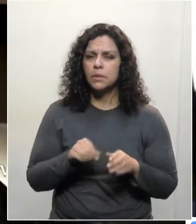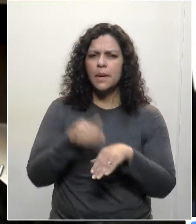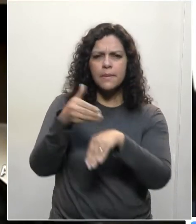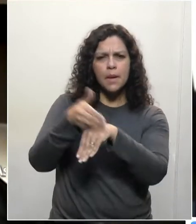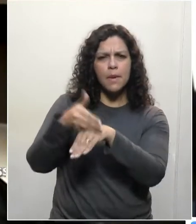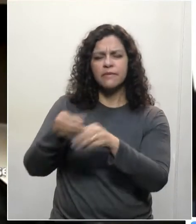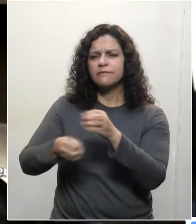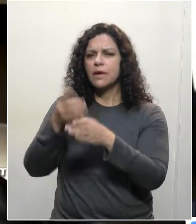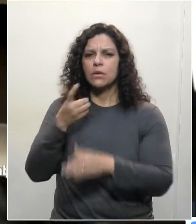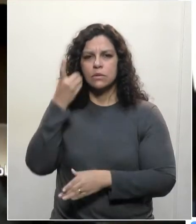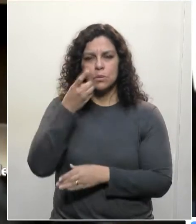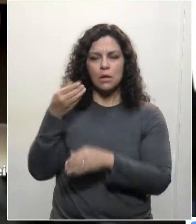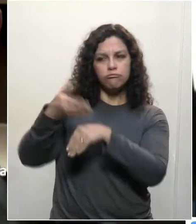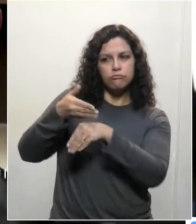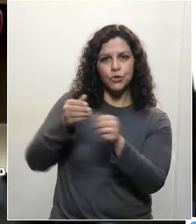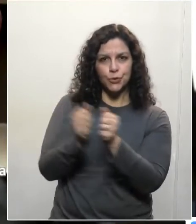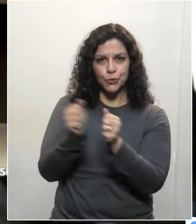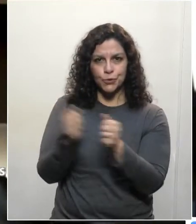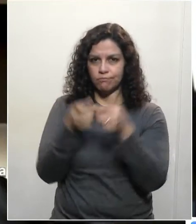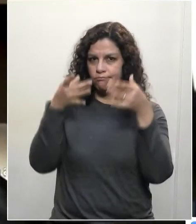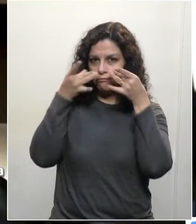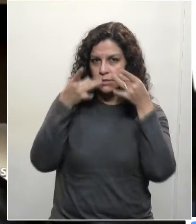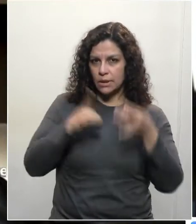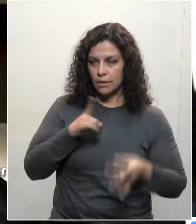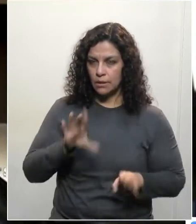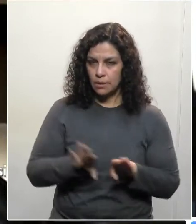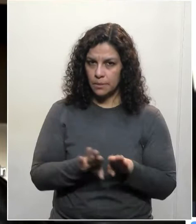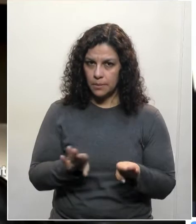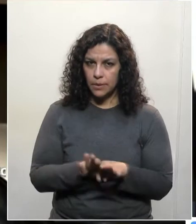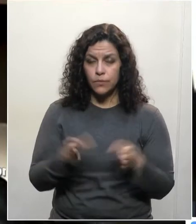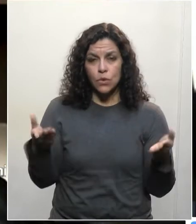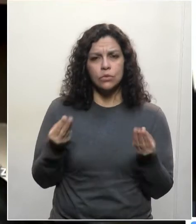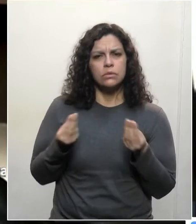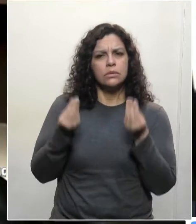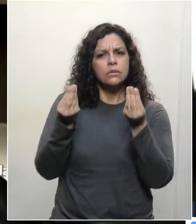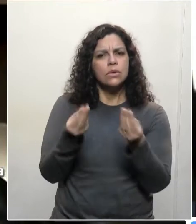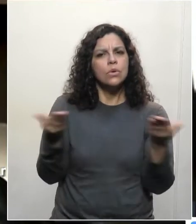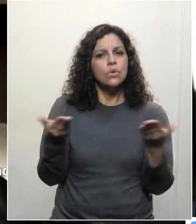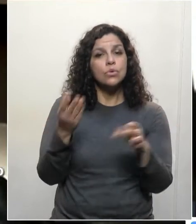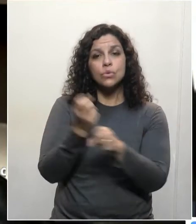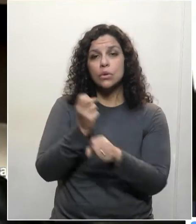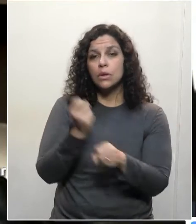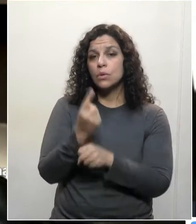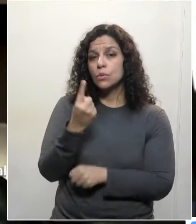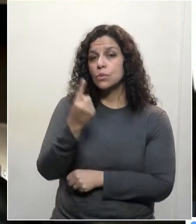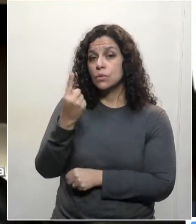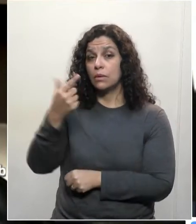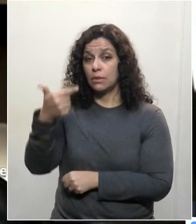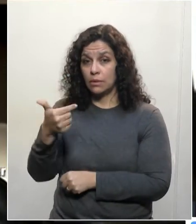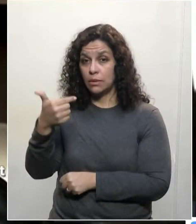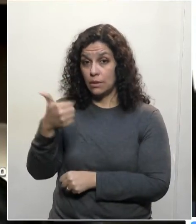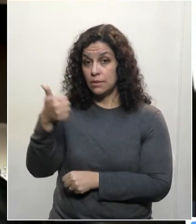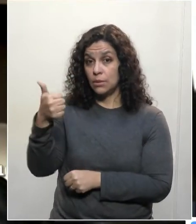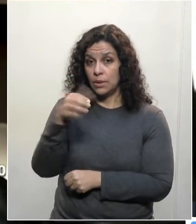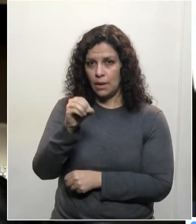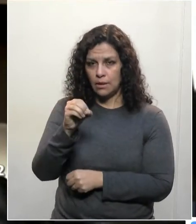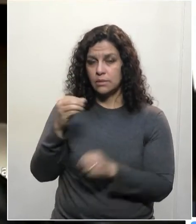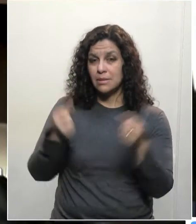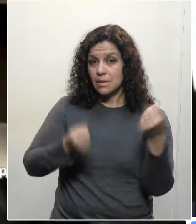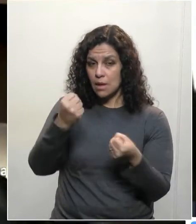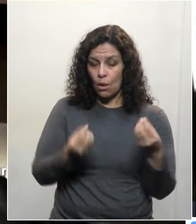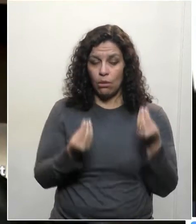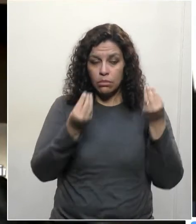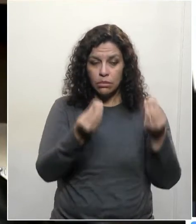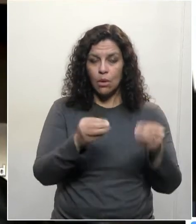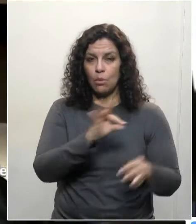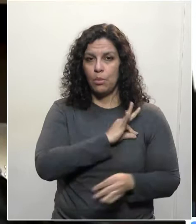vários deputados que lá se encontravam presentes. Foi entregue hoje 110 veículos para a Polícia Civil,